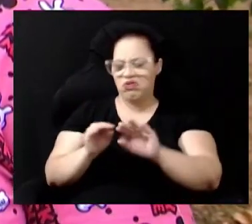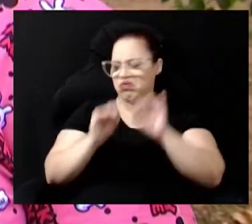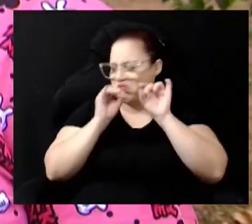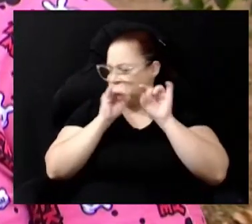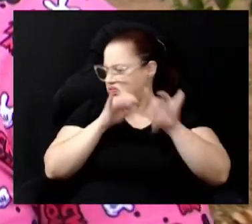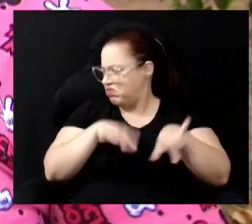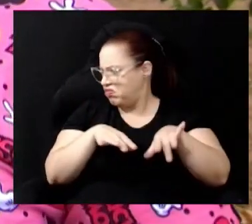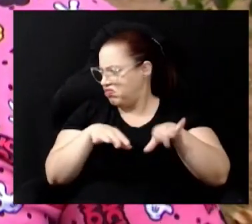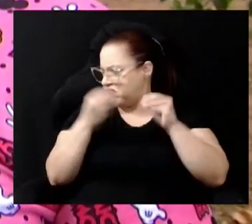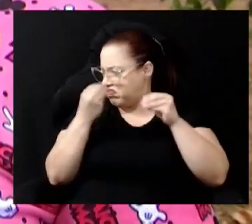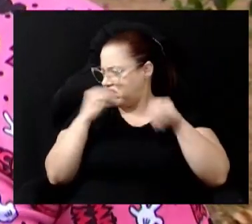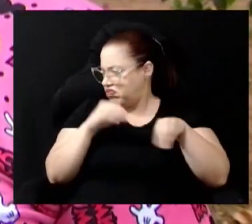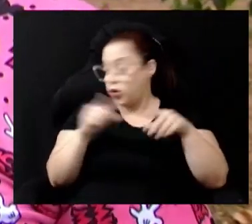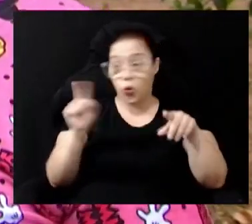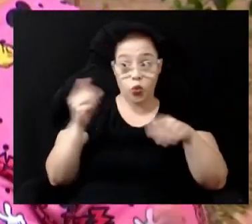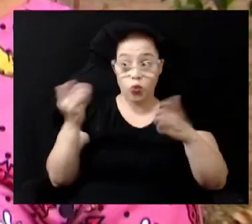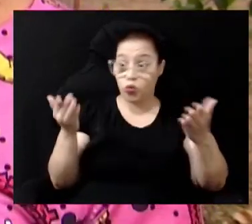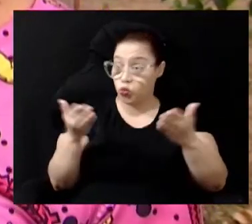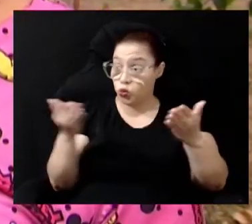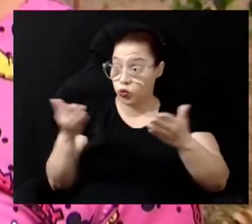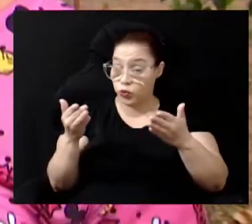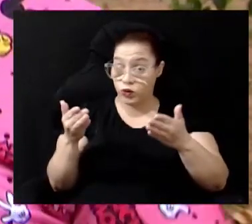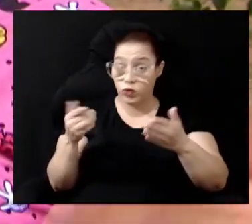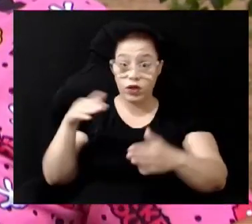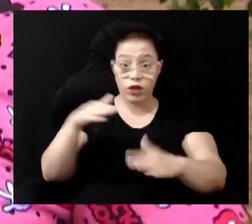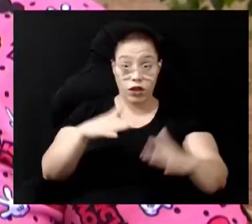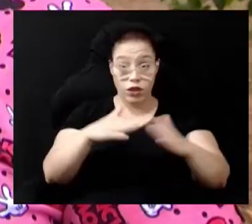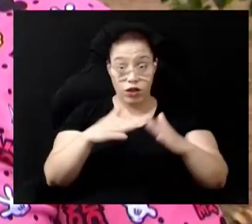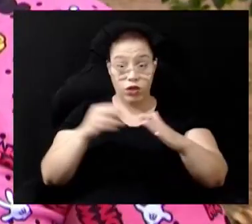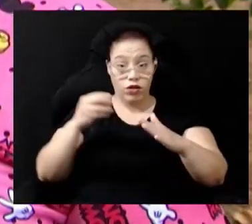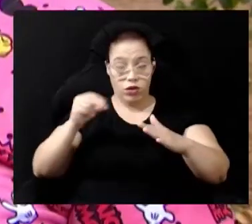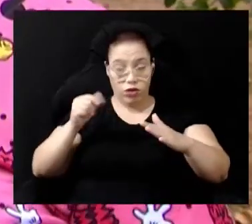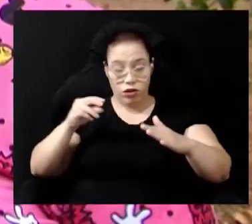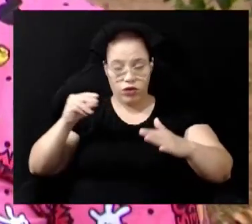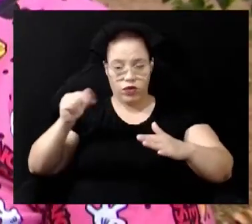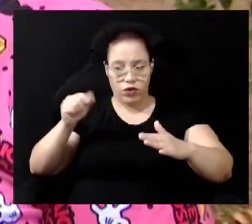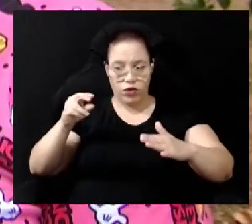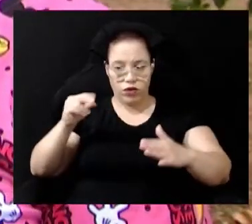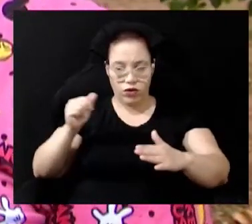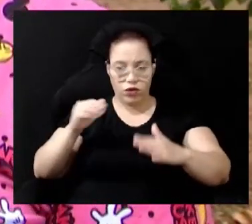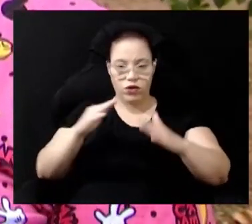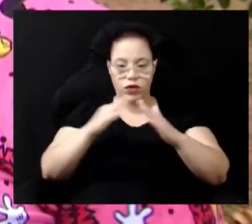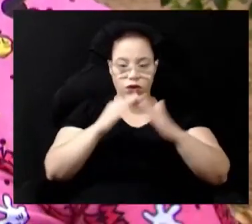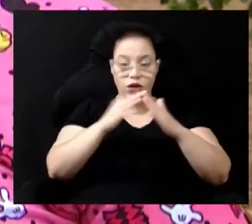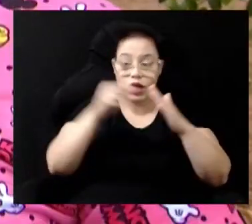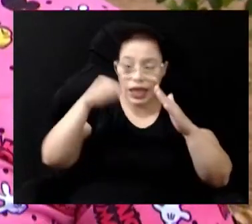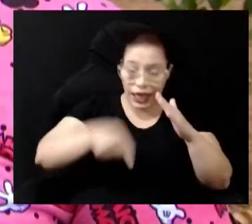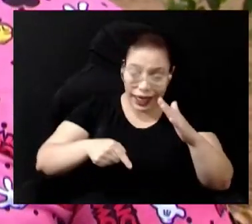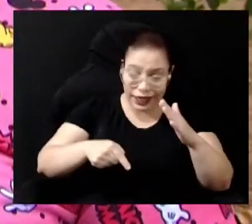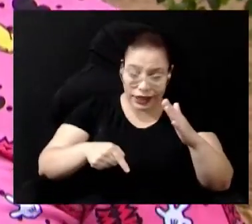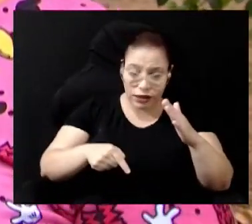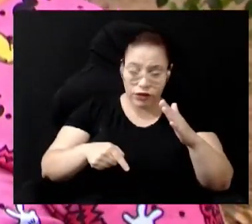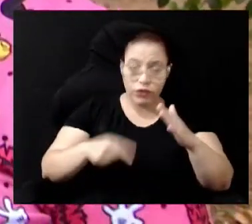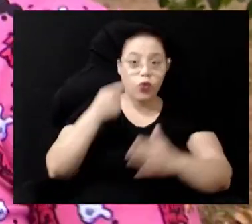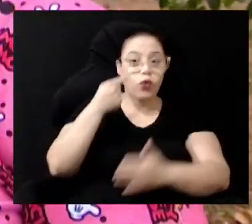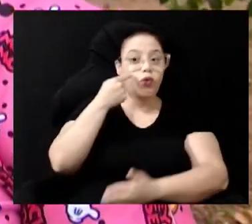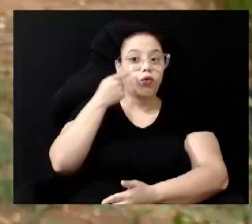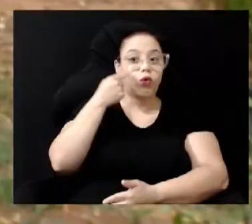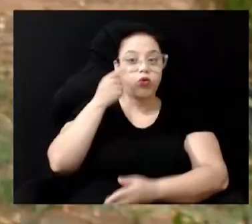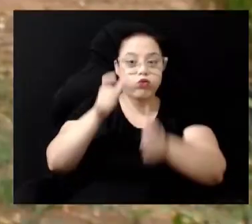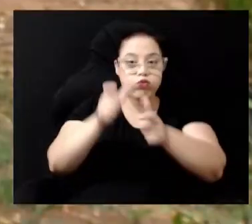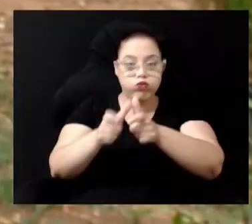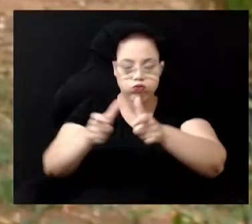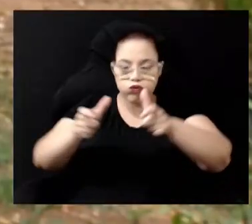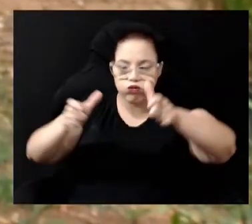Mas hoje não Hoje quem morou aqui há anos E reside no mesmo lugar Vê a ampliação que isso aqui está